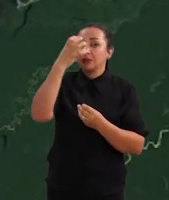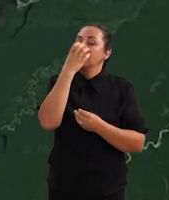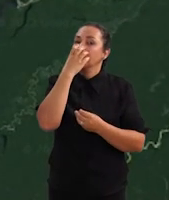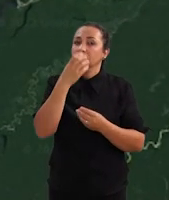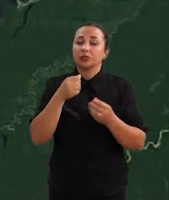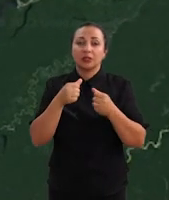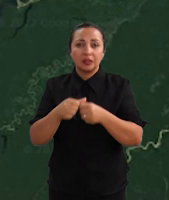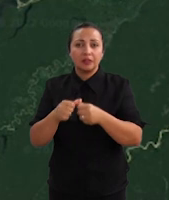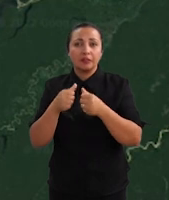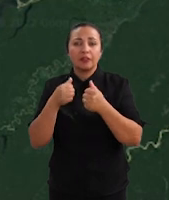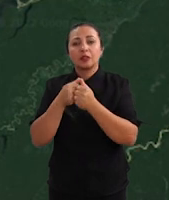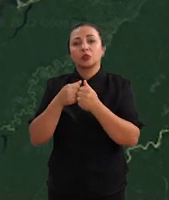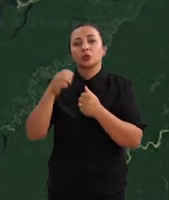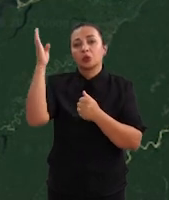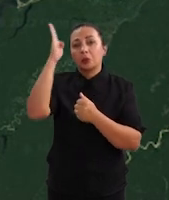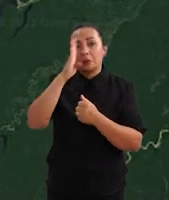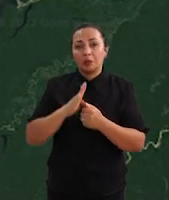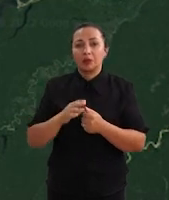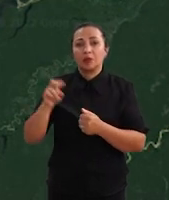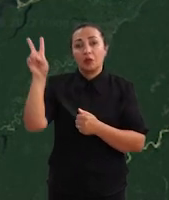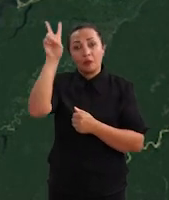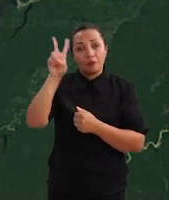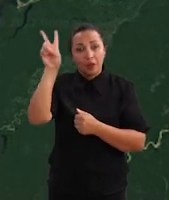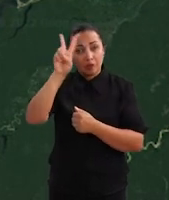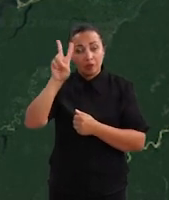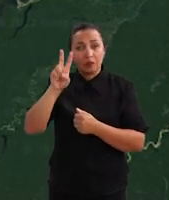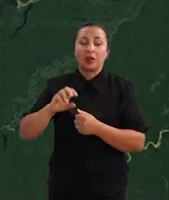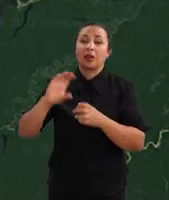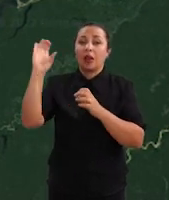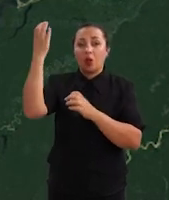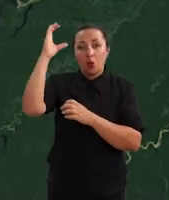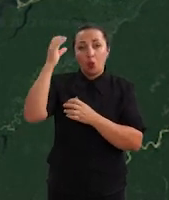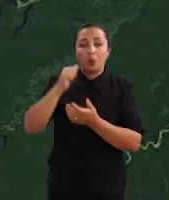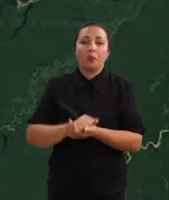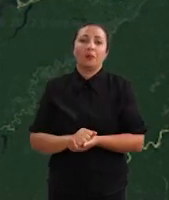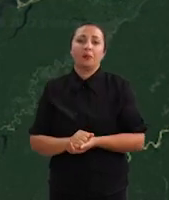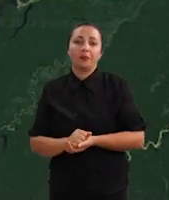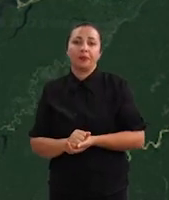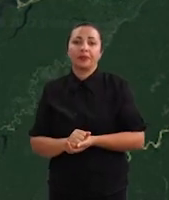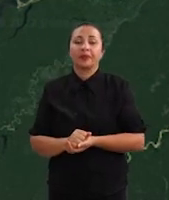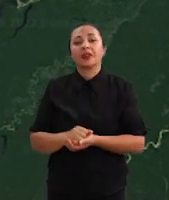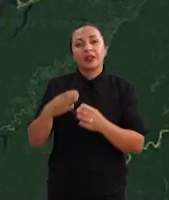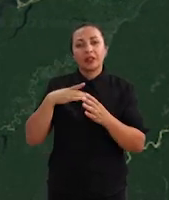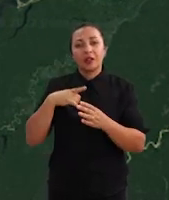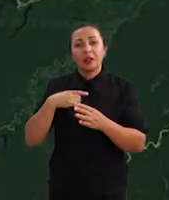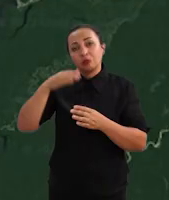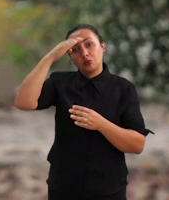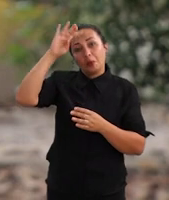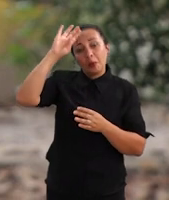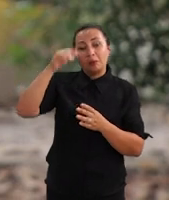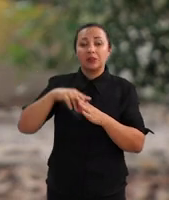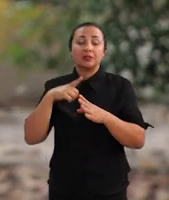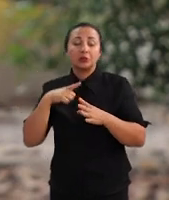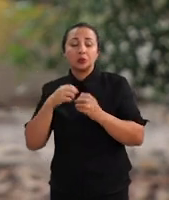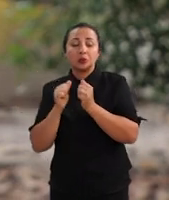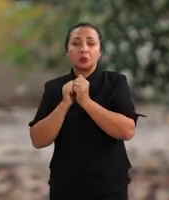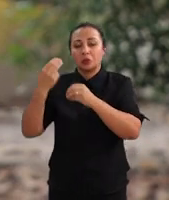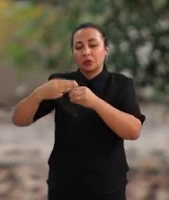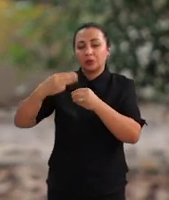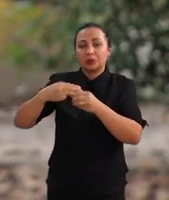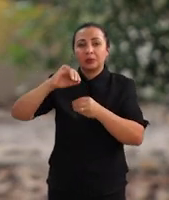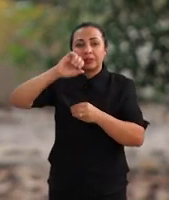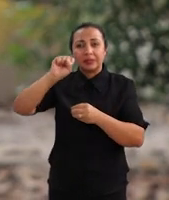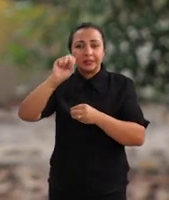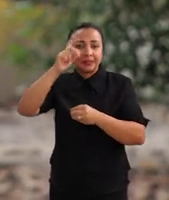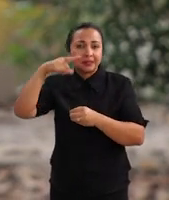na fronteira de Brasil, Venezuela e Colômbia. No município de São Gabriel da Cachoeira. São apenas